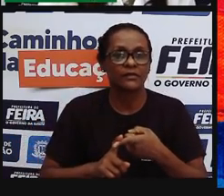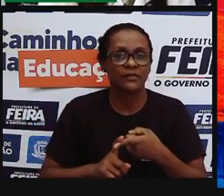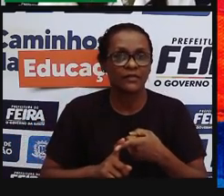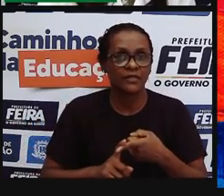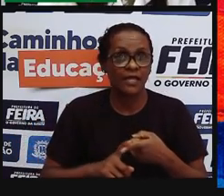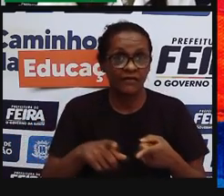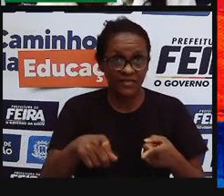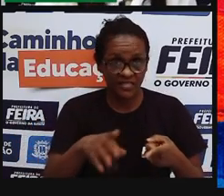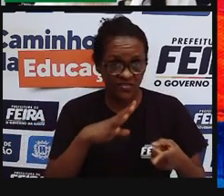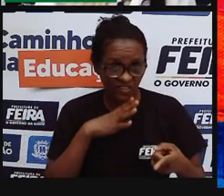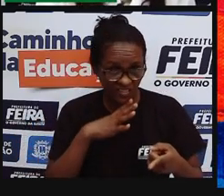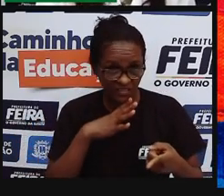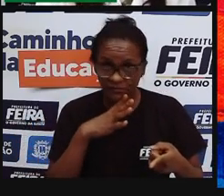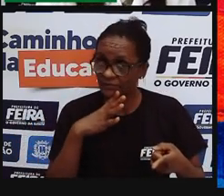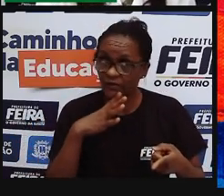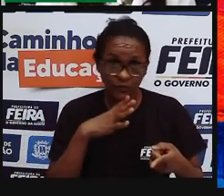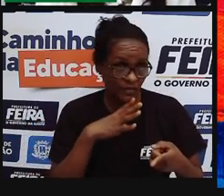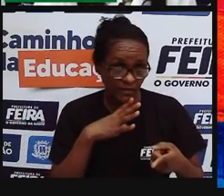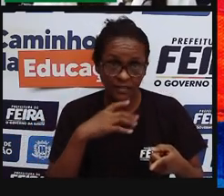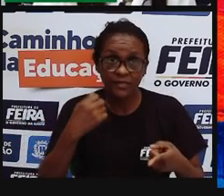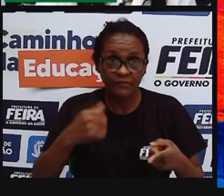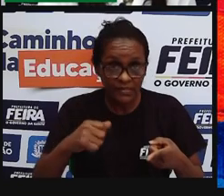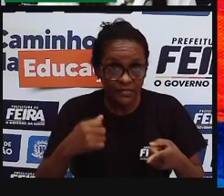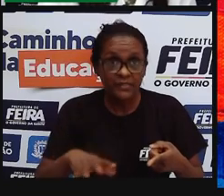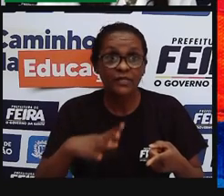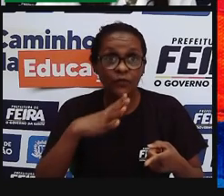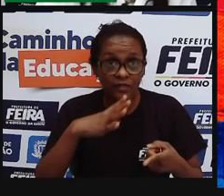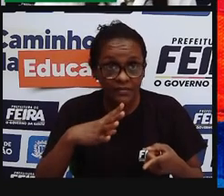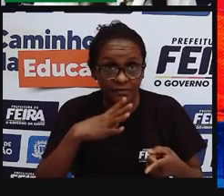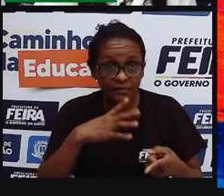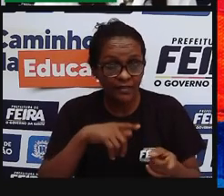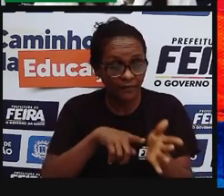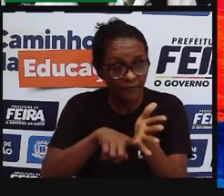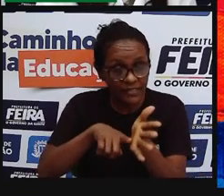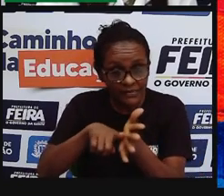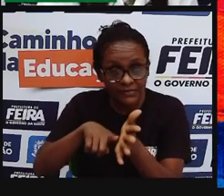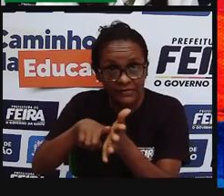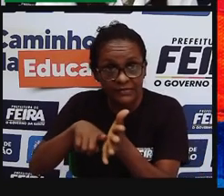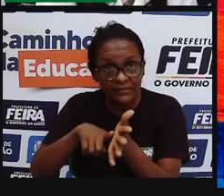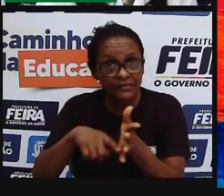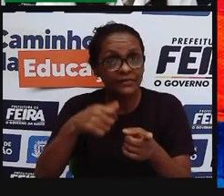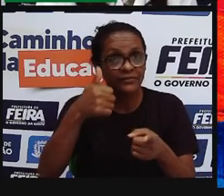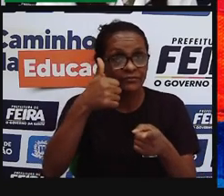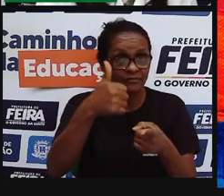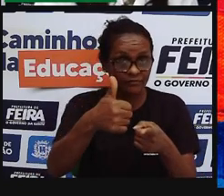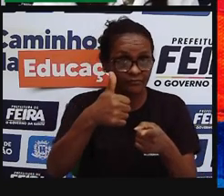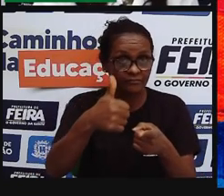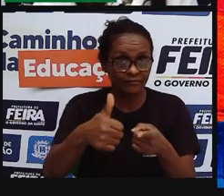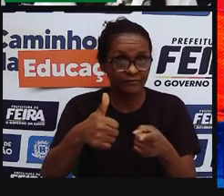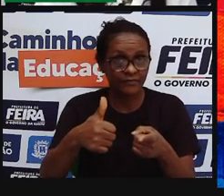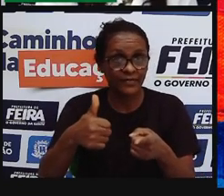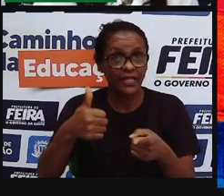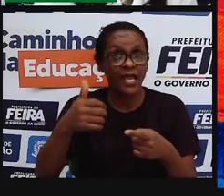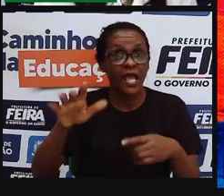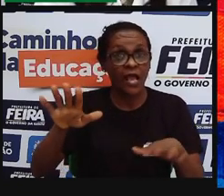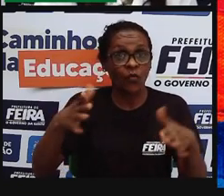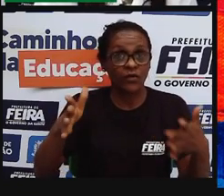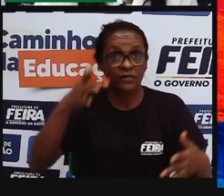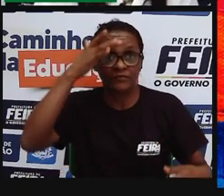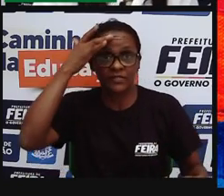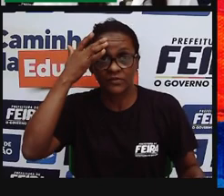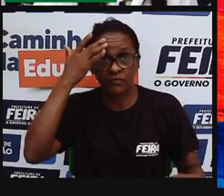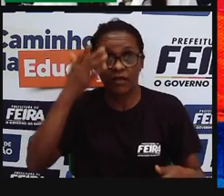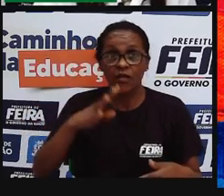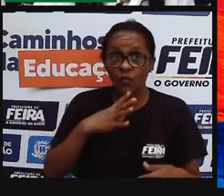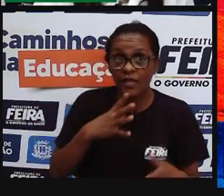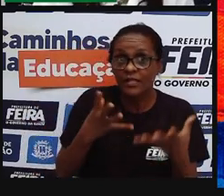importância do estudo, da pesquisa, se a gente não conhece, a gente não cuida, a gente não preserva,